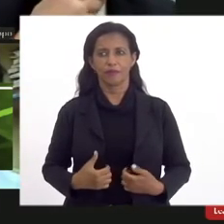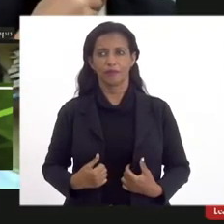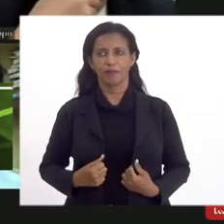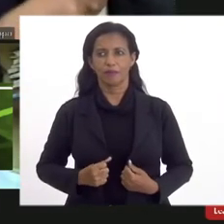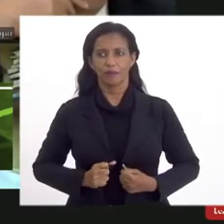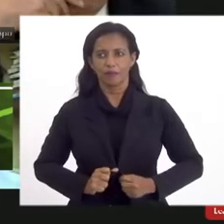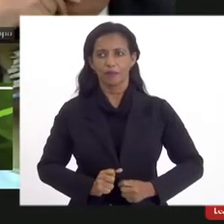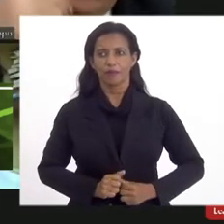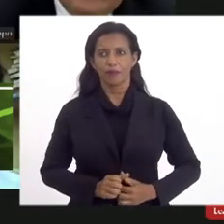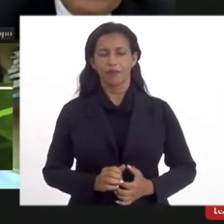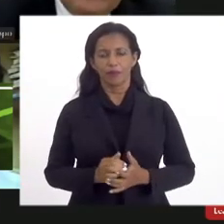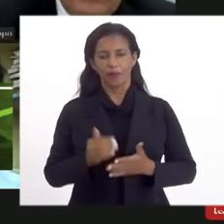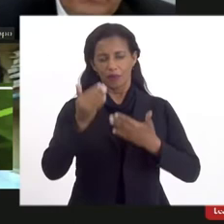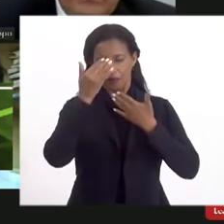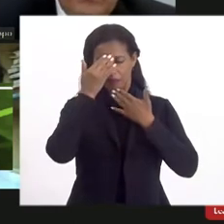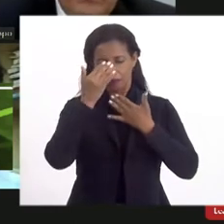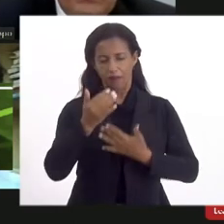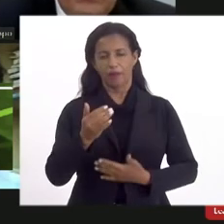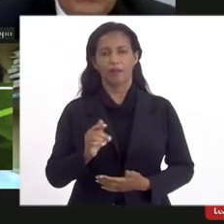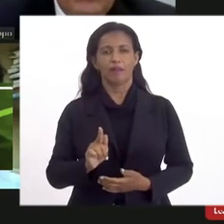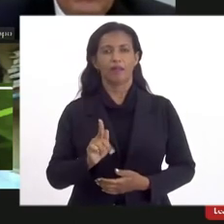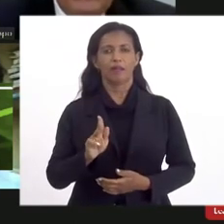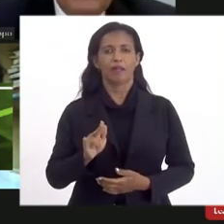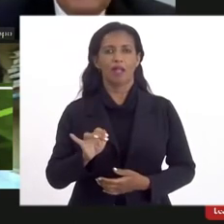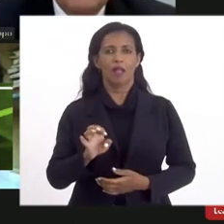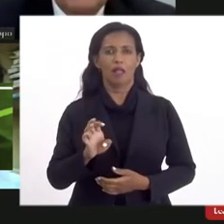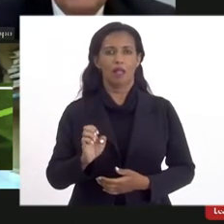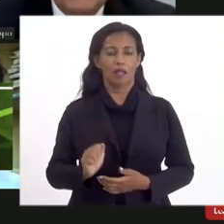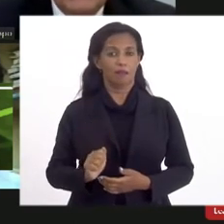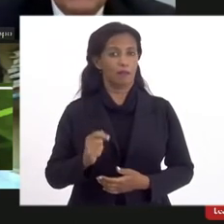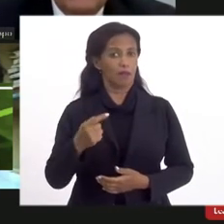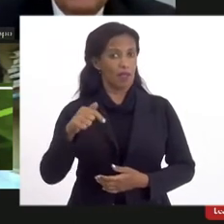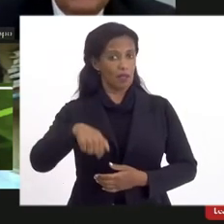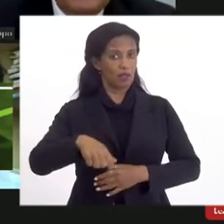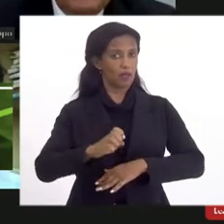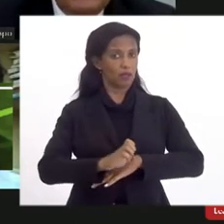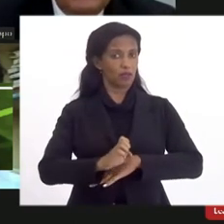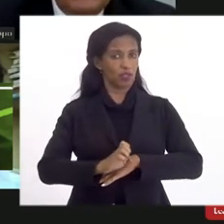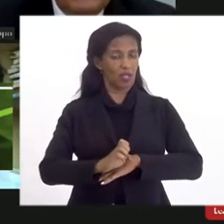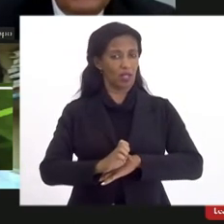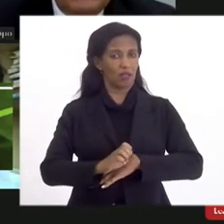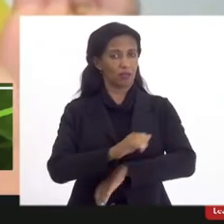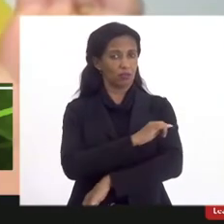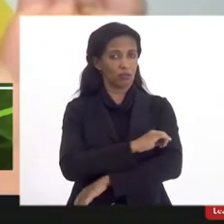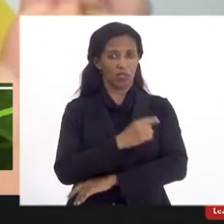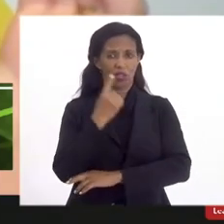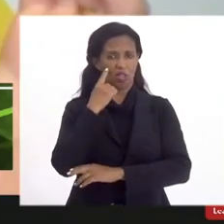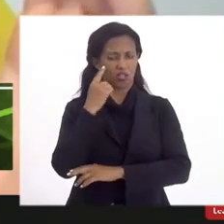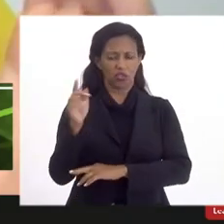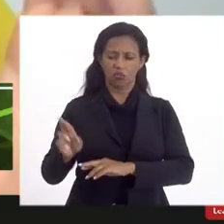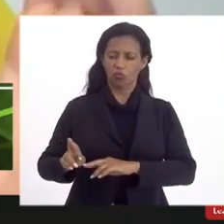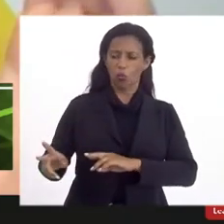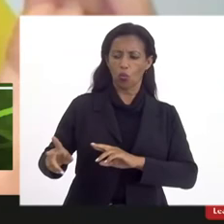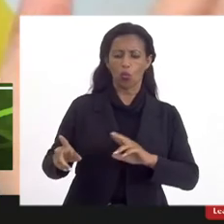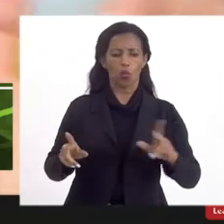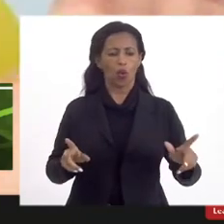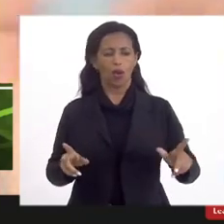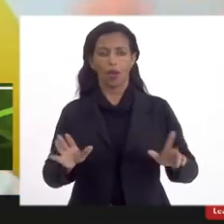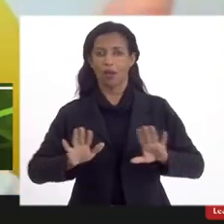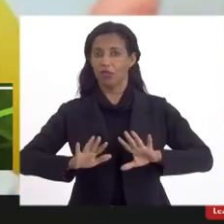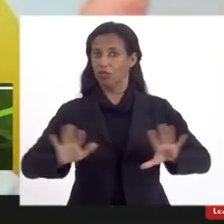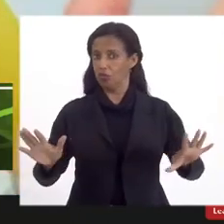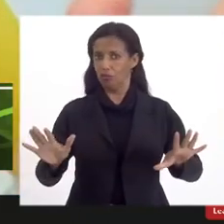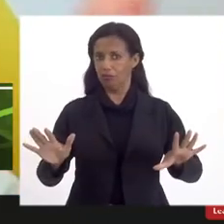obrigado Guilherme a gente aqui no Estado do Rio de Janeiro não tem diferenças entre as carreiras nós temos distorções